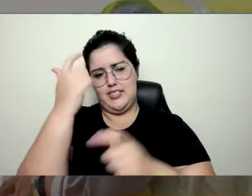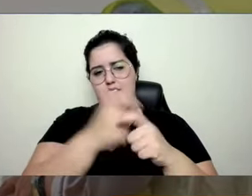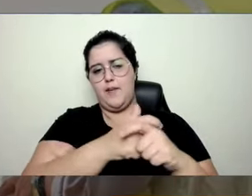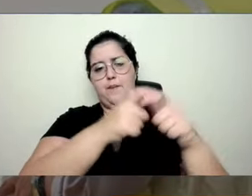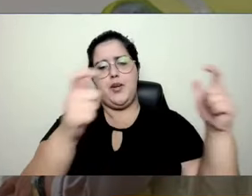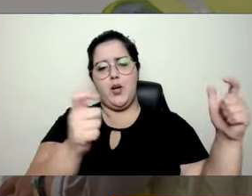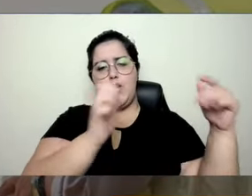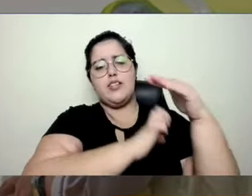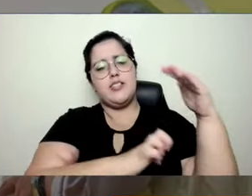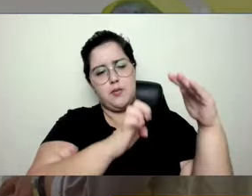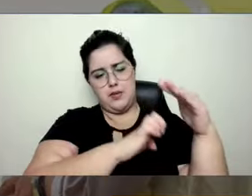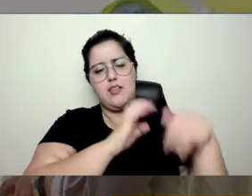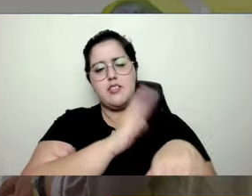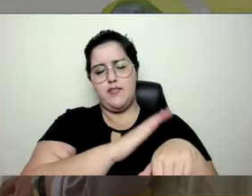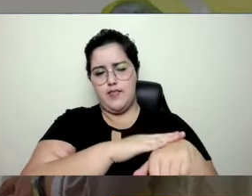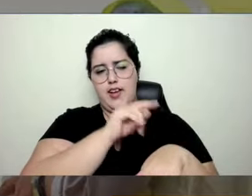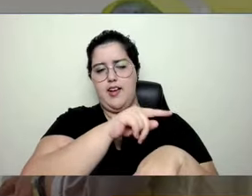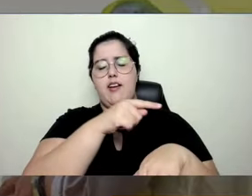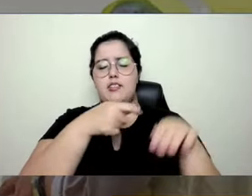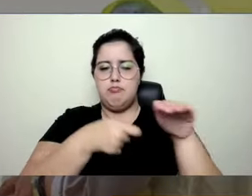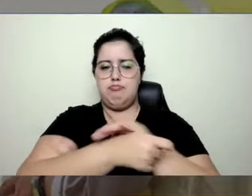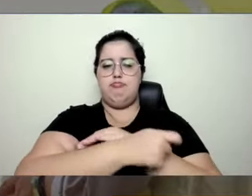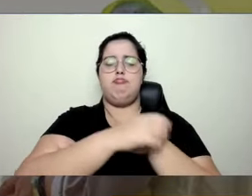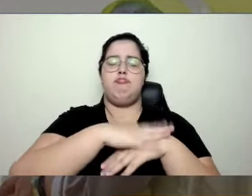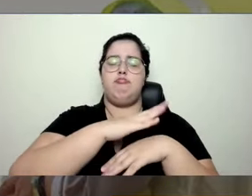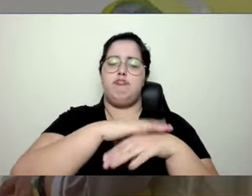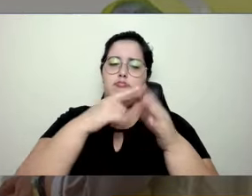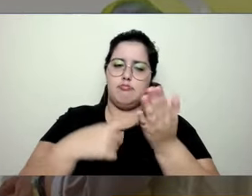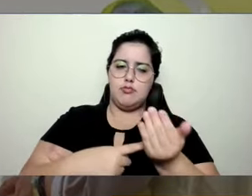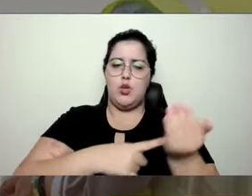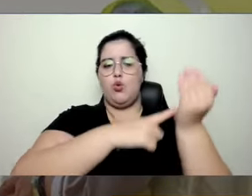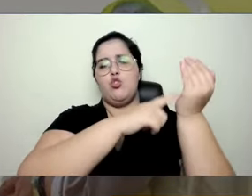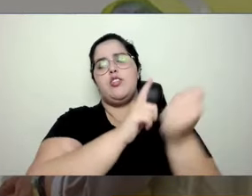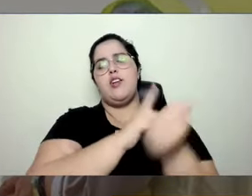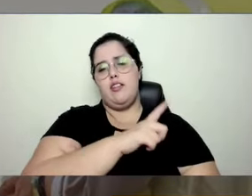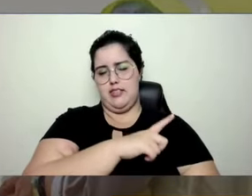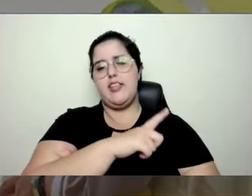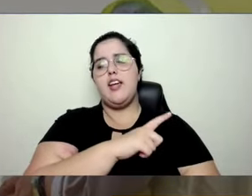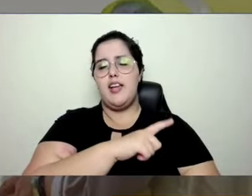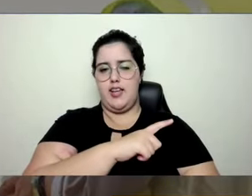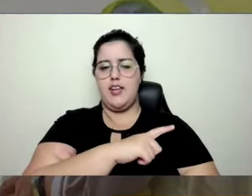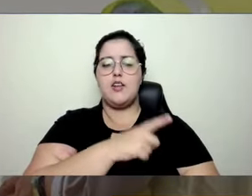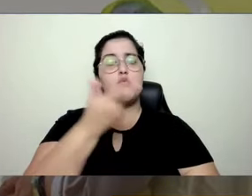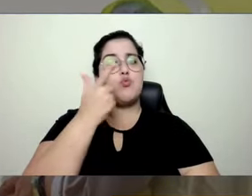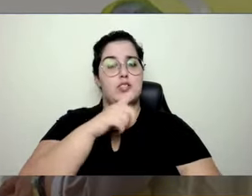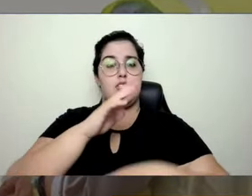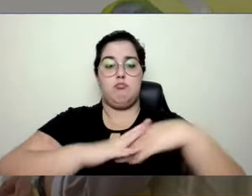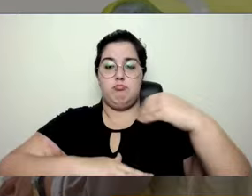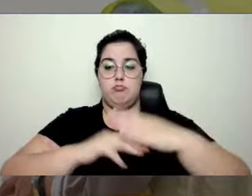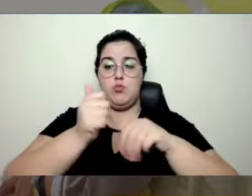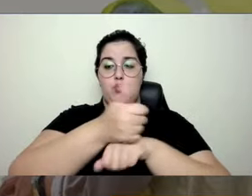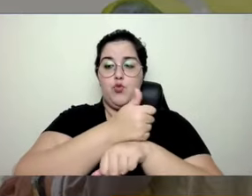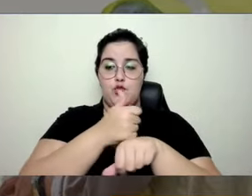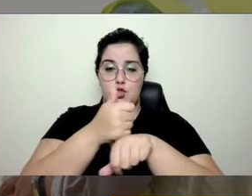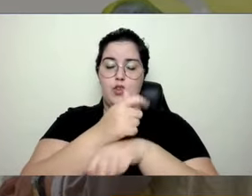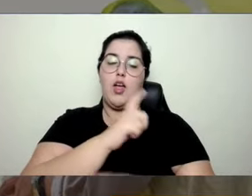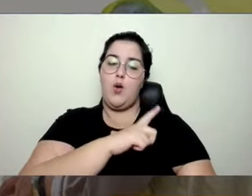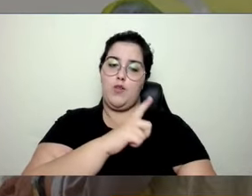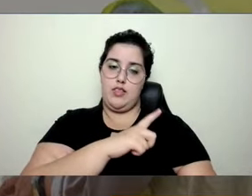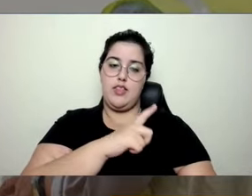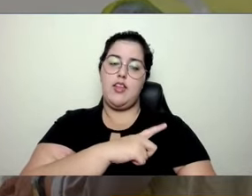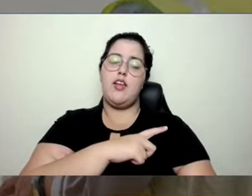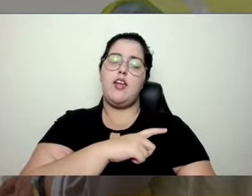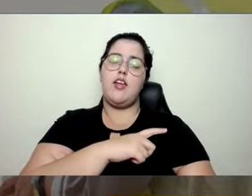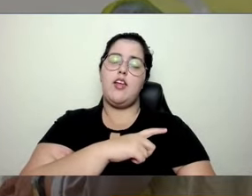nessas tecnologias, já vi algumas empresas parceiras nossas aqui que já estão capacitando os profissionais com óculos VR,